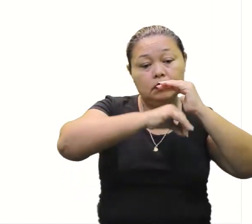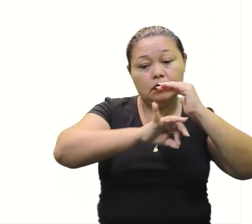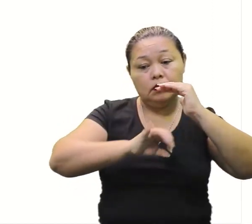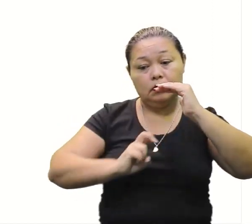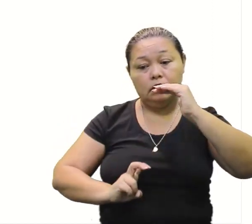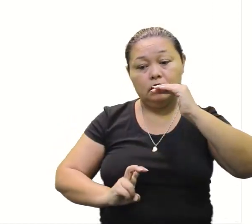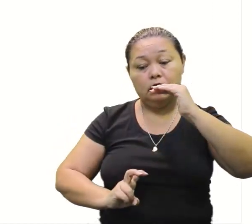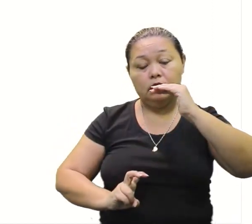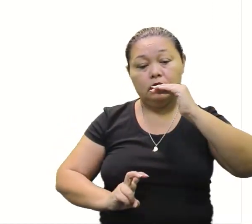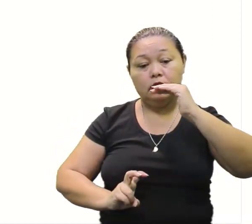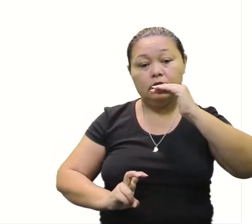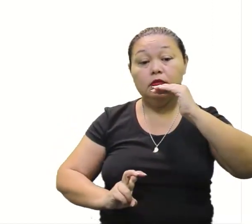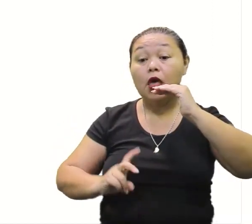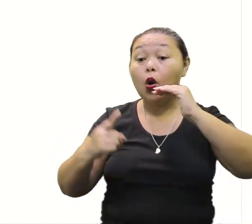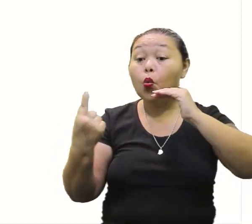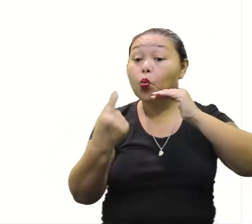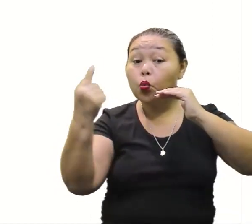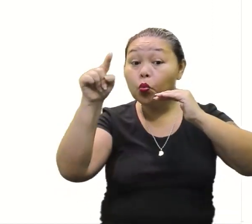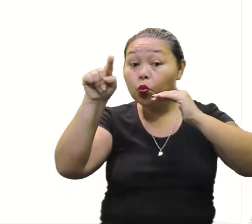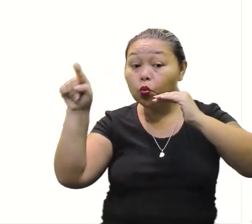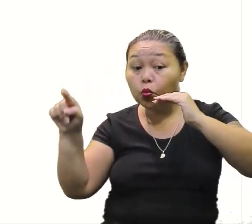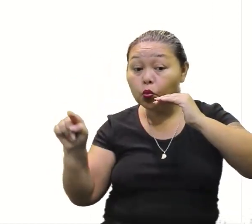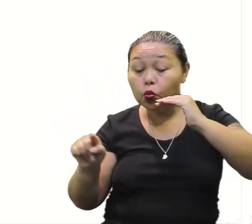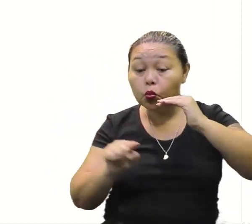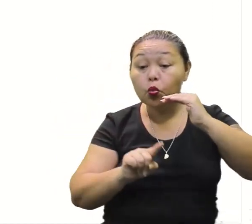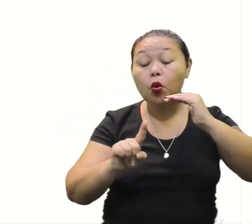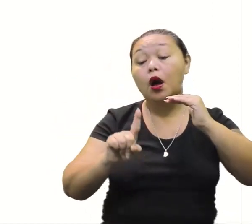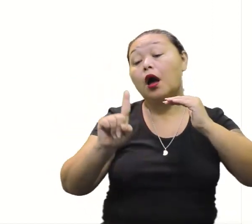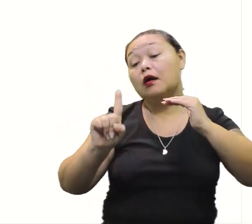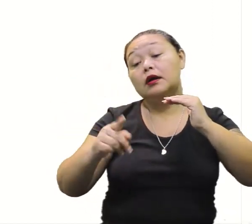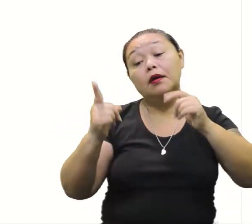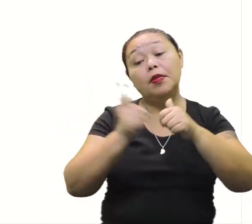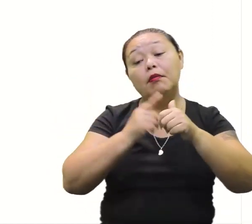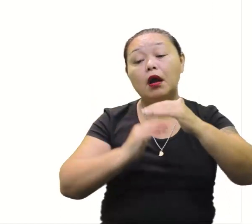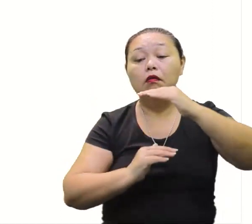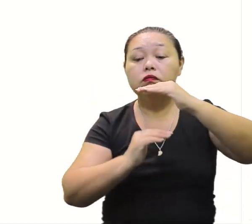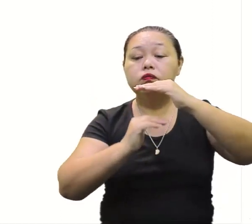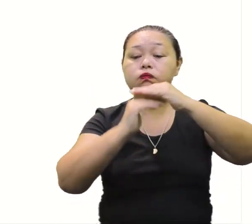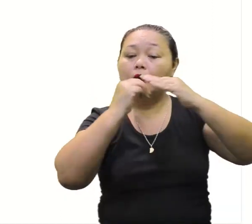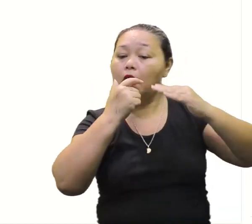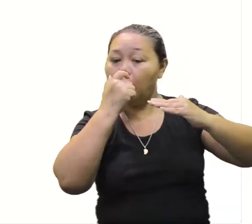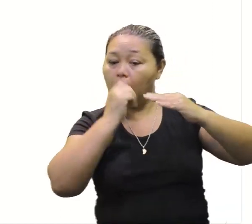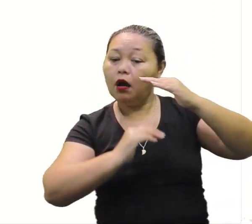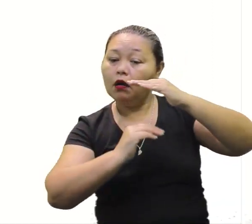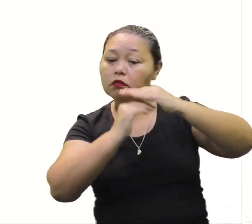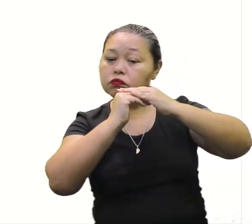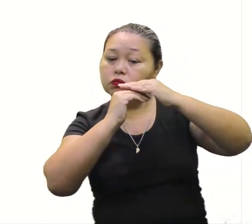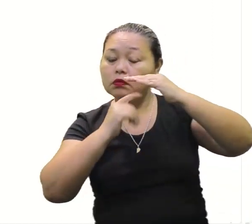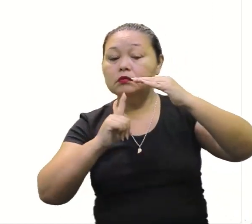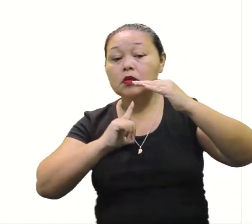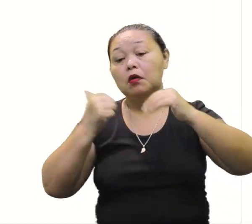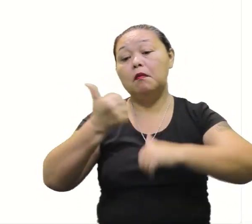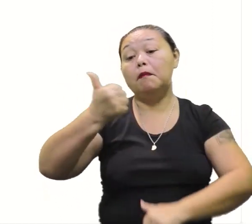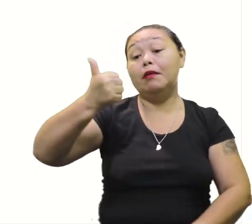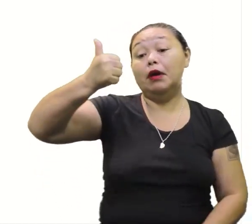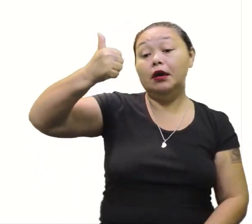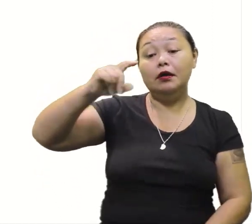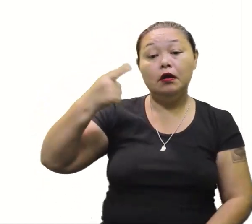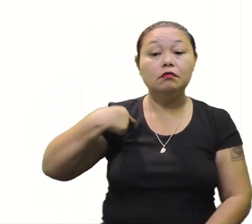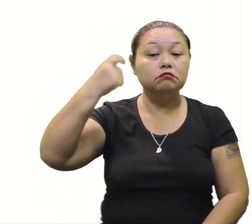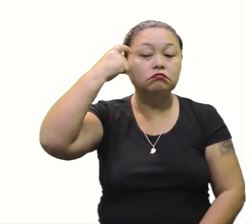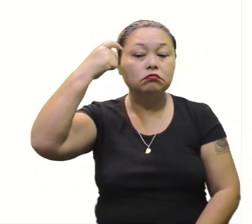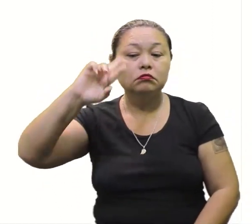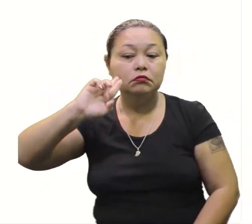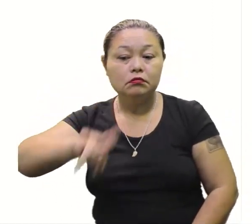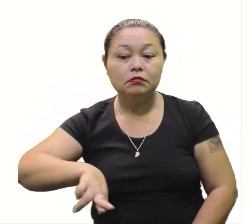conectado com 5. Tem um deles que enche primeiro que os demais. Qual tanque enxerar primeiro? Pense